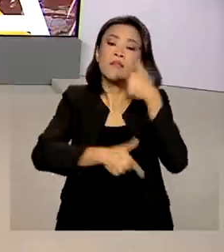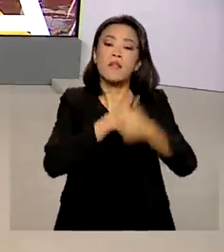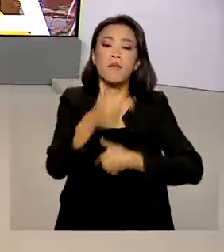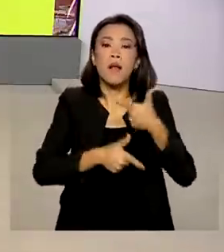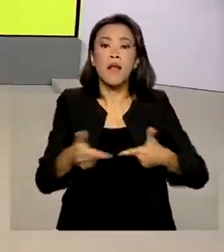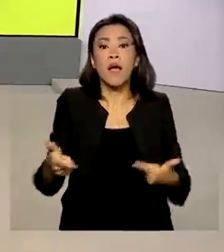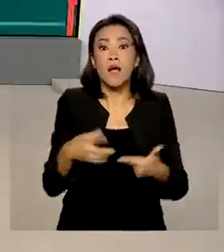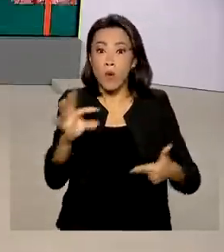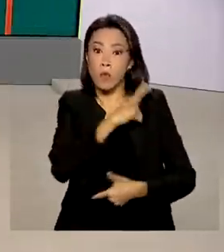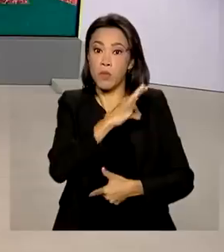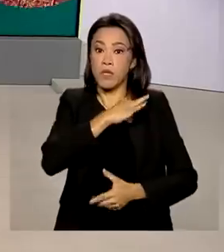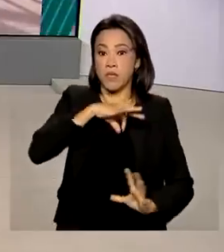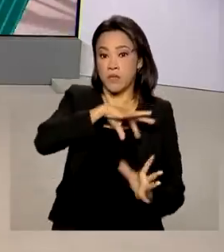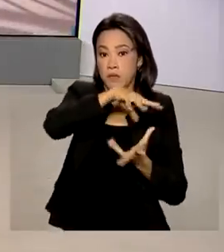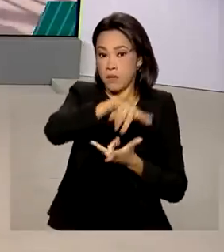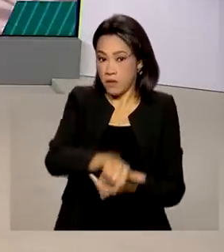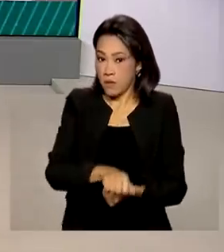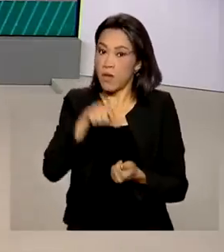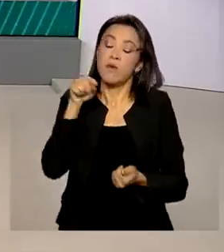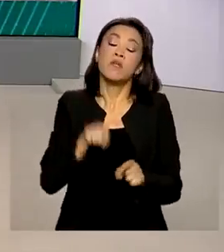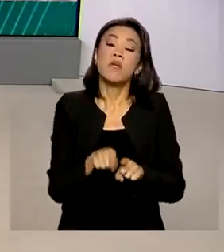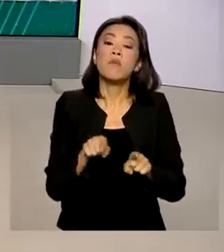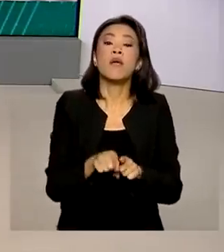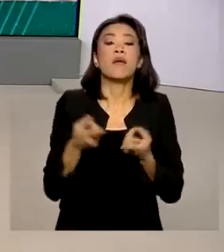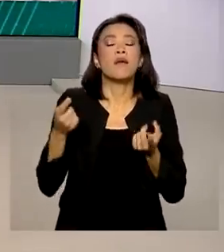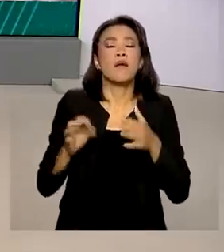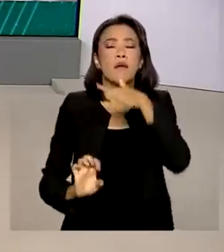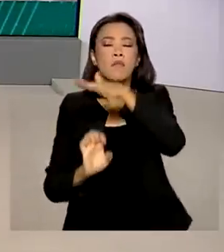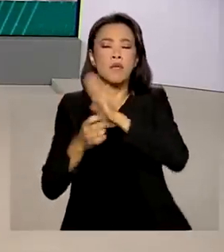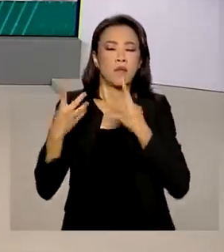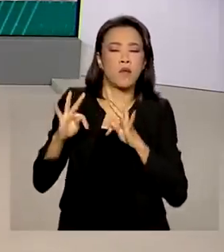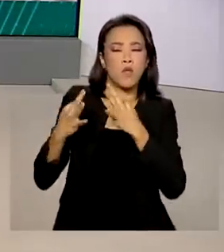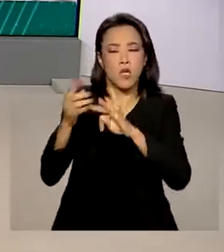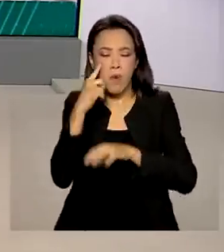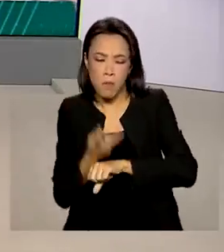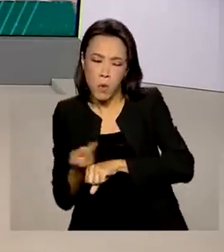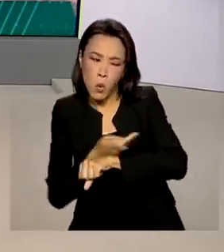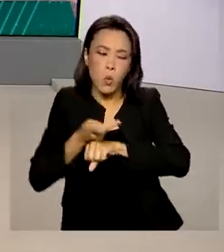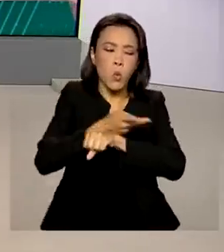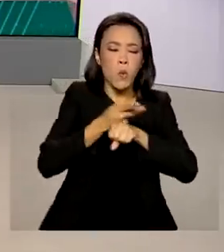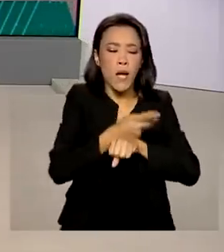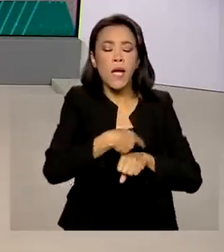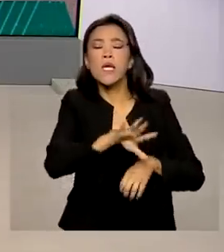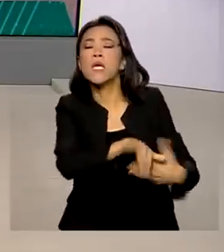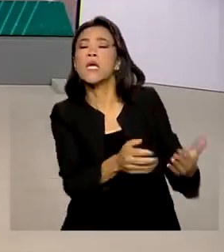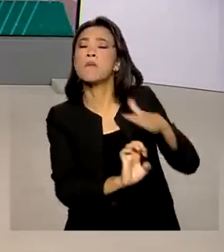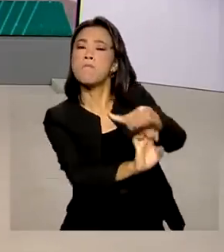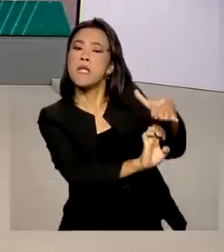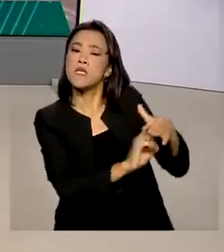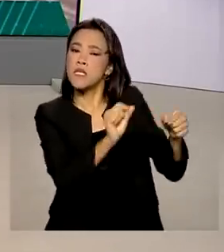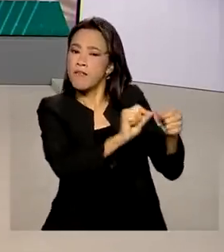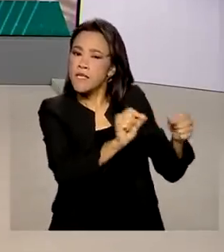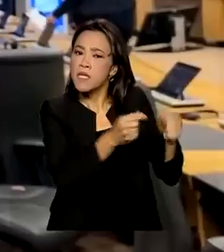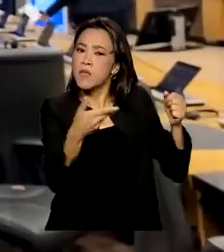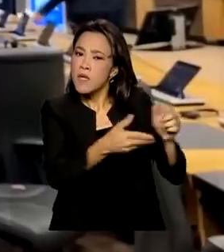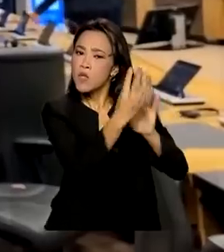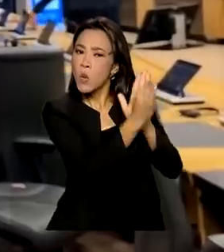e empresas de tecnologia para localizar as redes que produzem e divulgam esse tipo de conteúdo virtual.